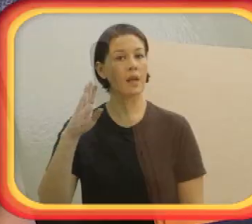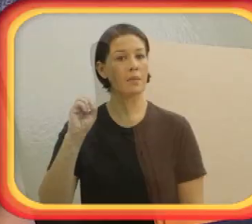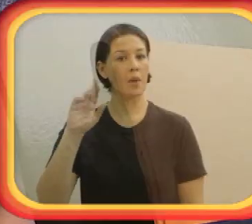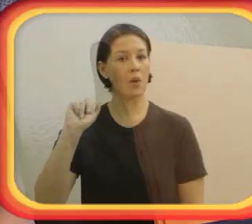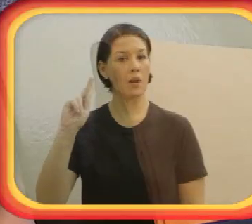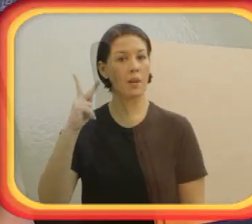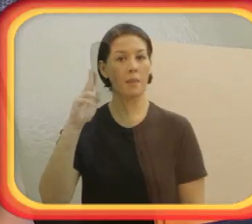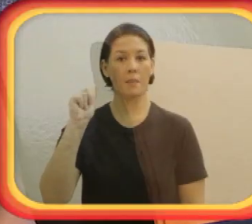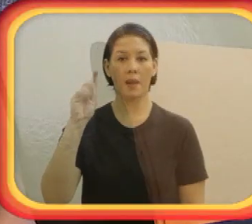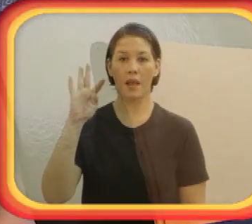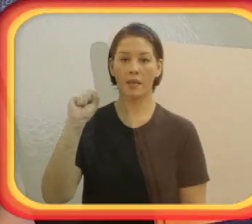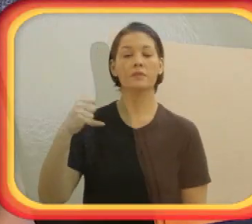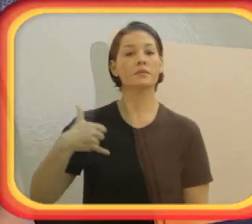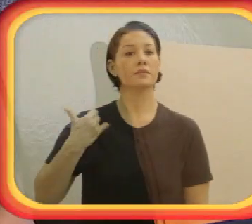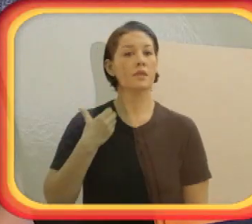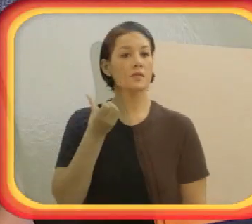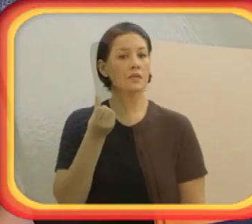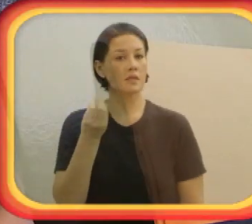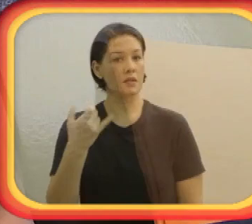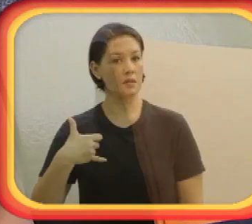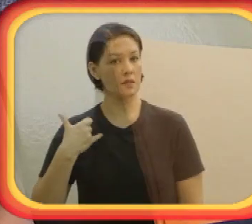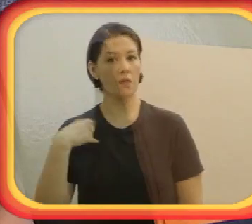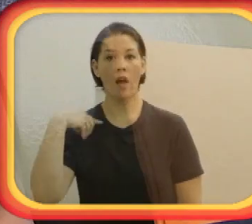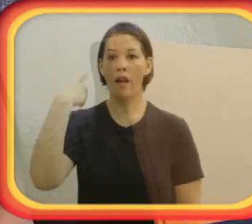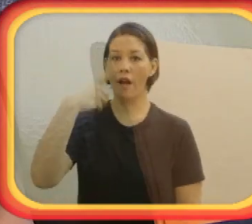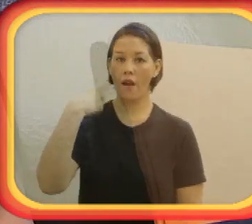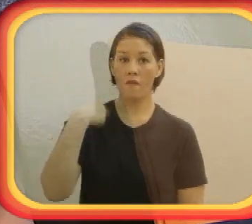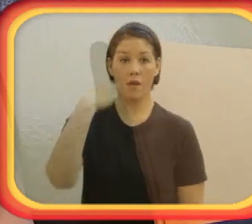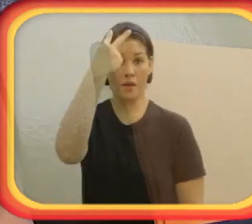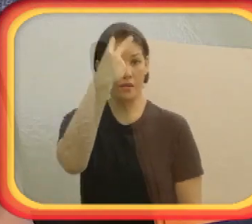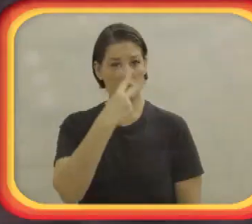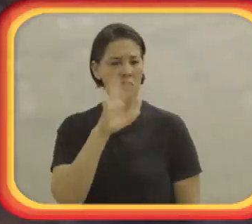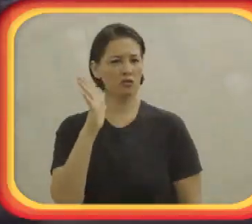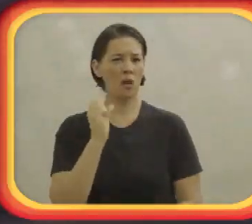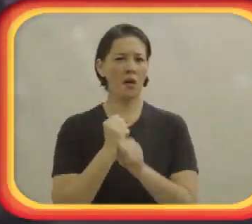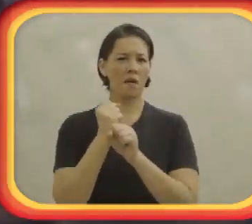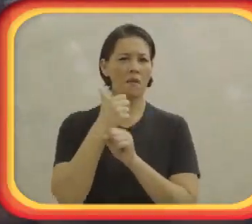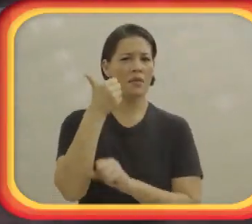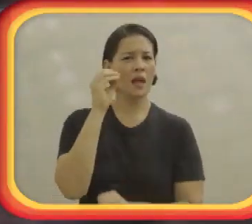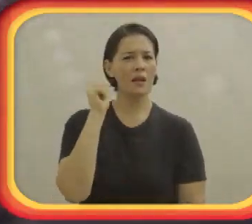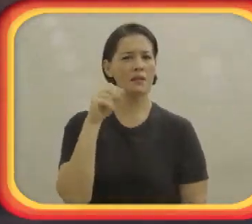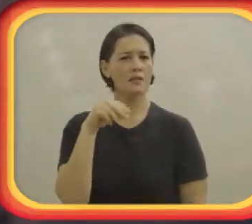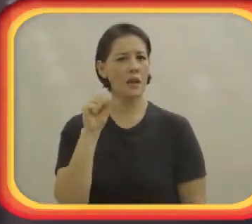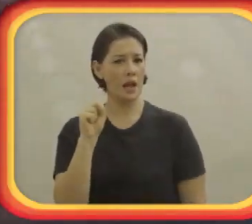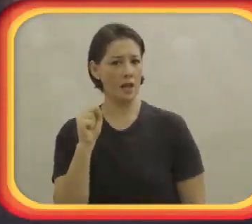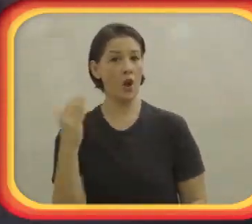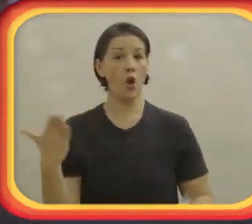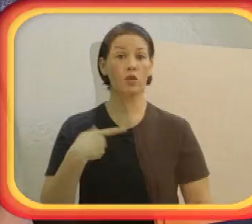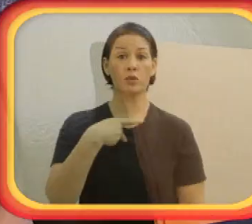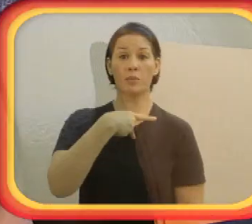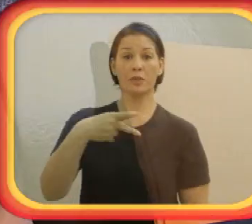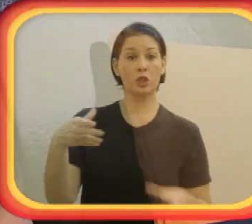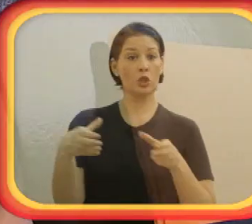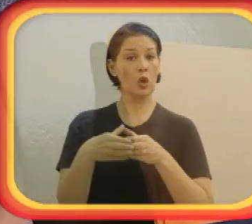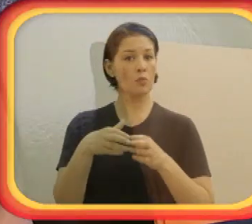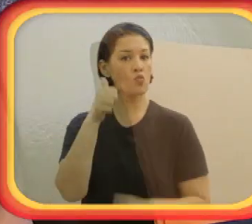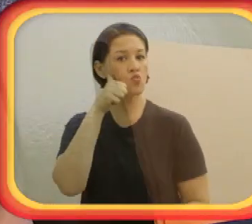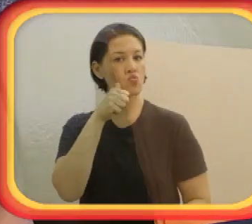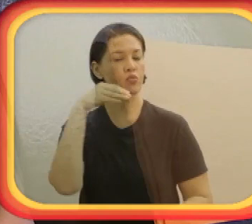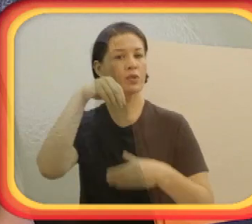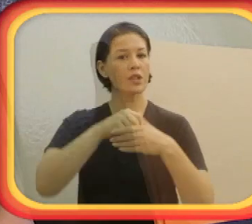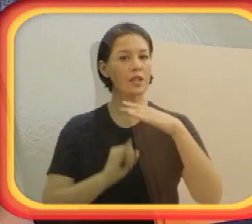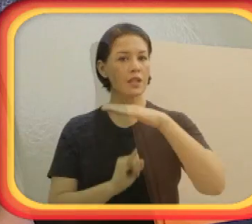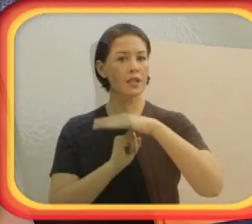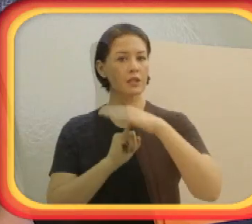sou Débora Prates, tenho 60 anos, sou advogada. Eu sou cega faz cerca de 10 anos.